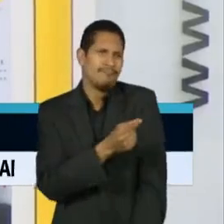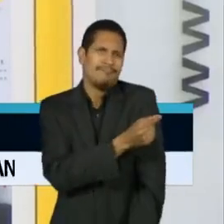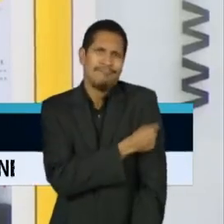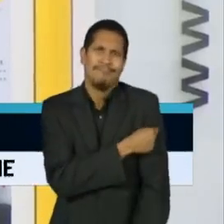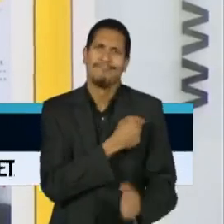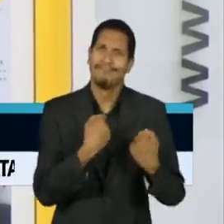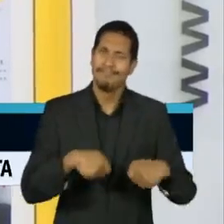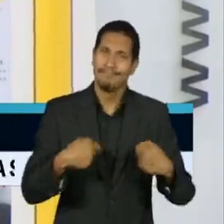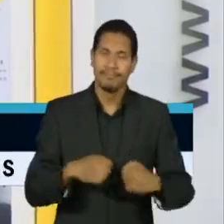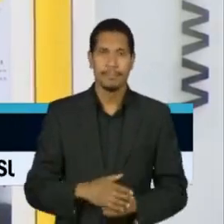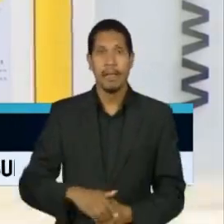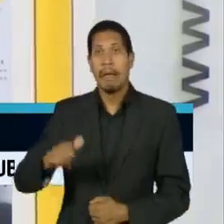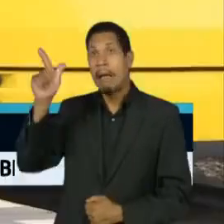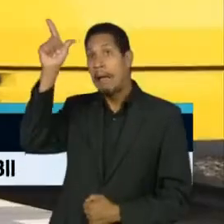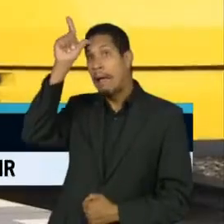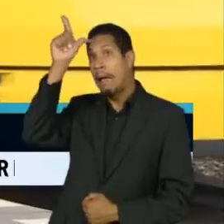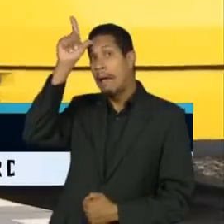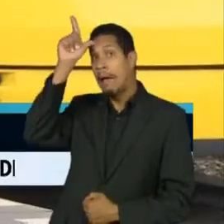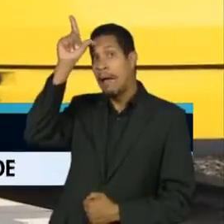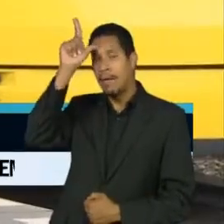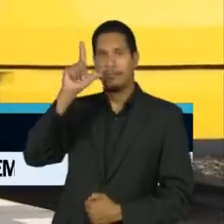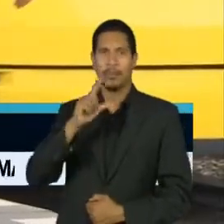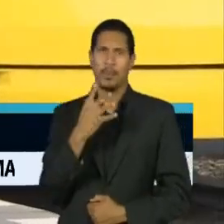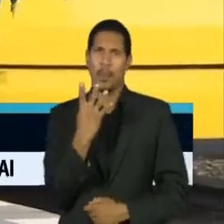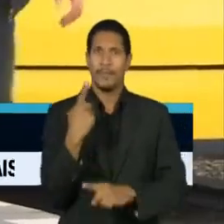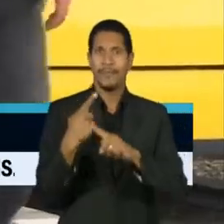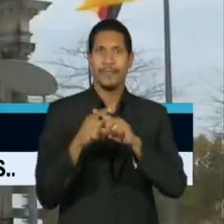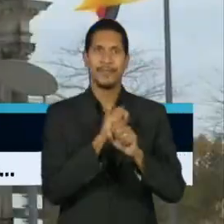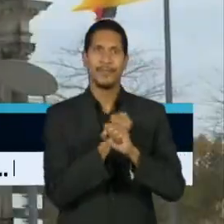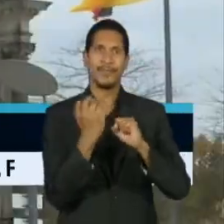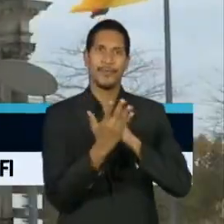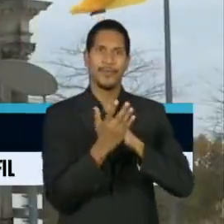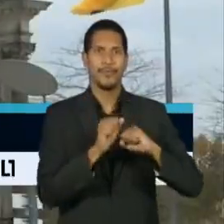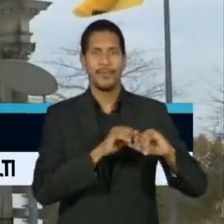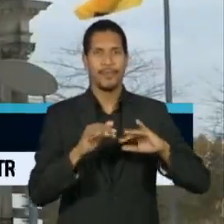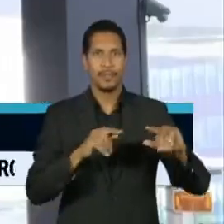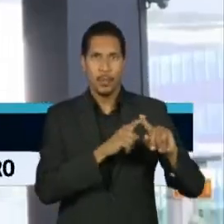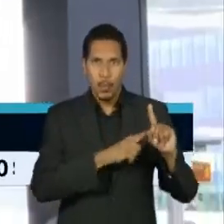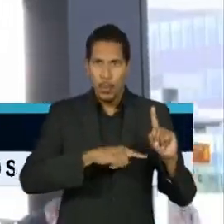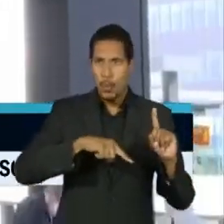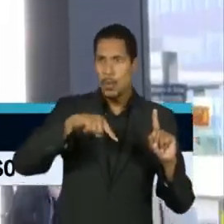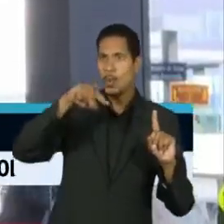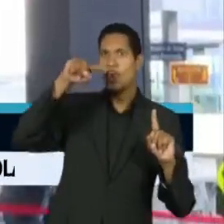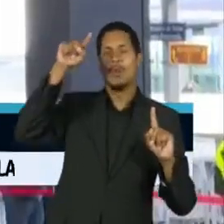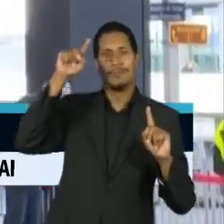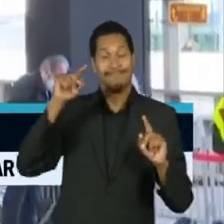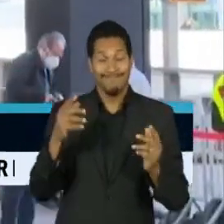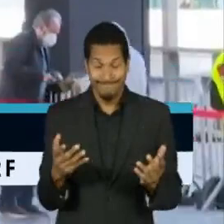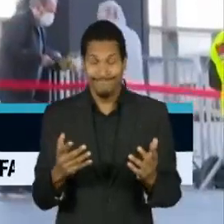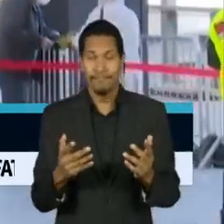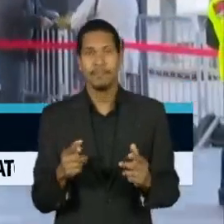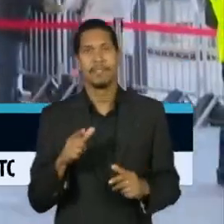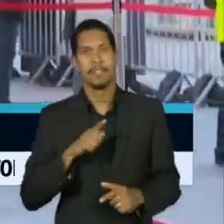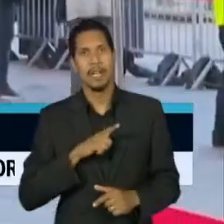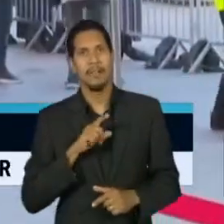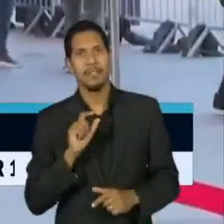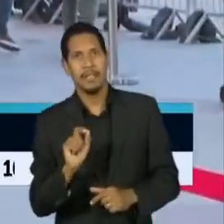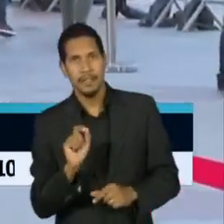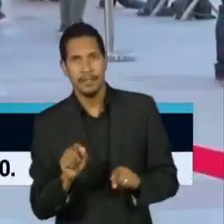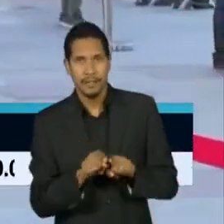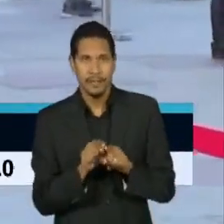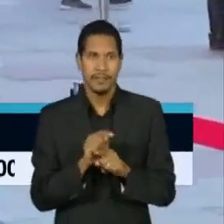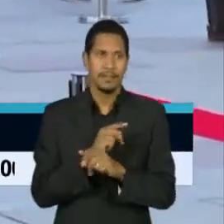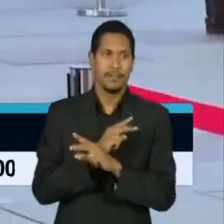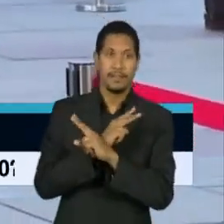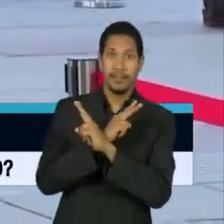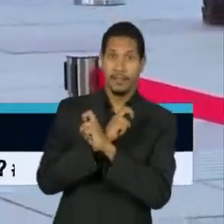A Alemanha enfrenta a quarta onda de covid-19, com recordes seguidos de contágio. Situação parecida na Áustria. O país